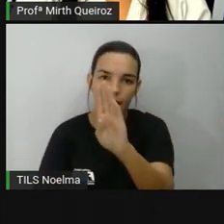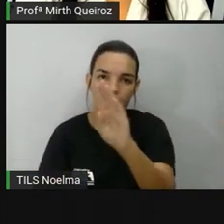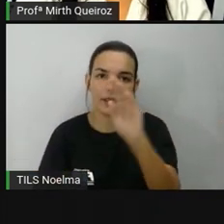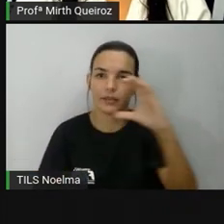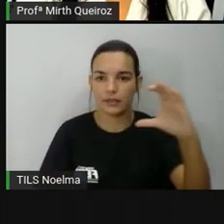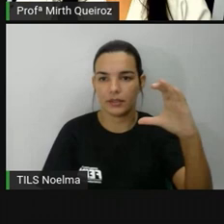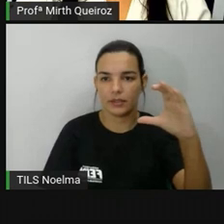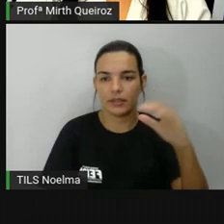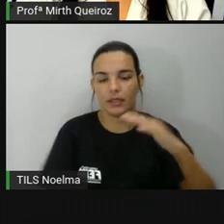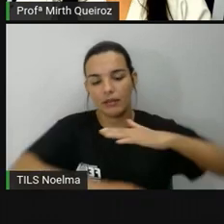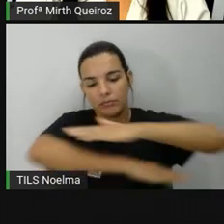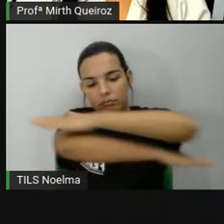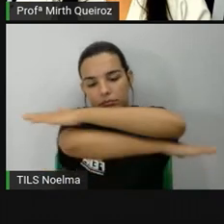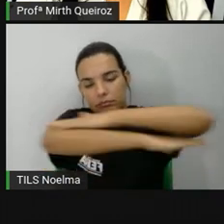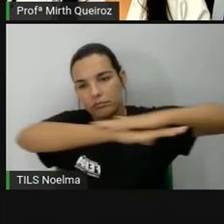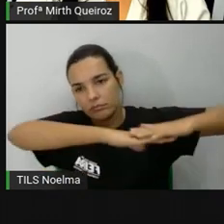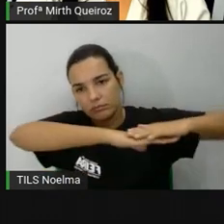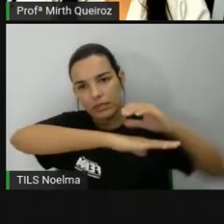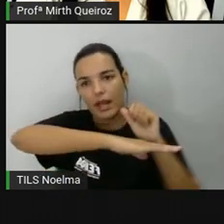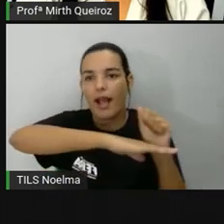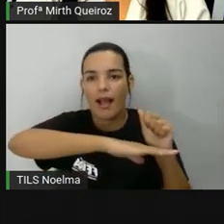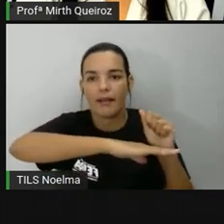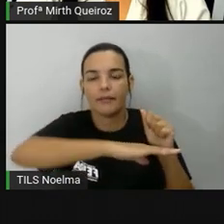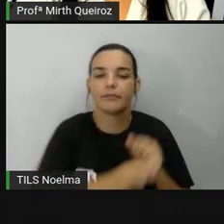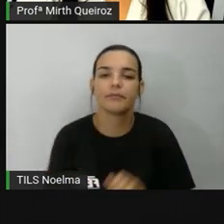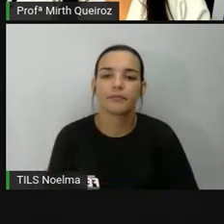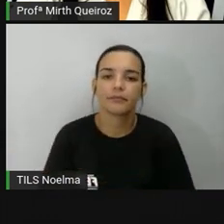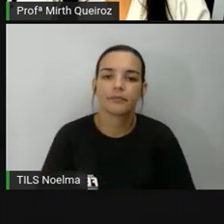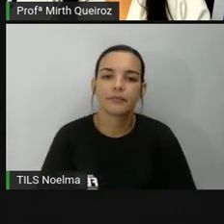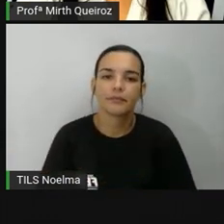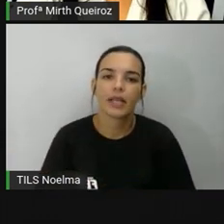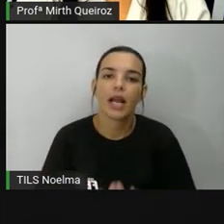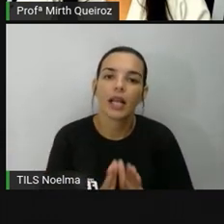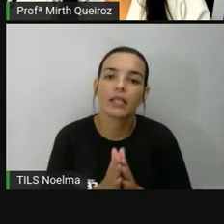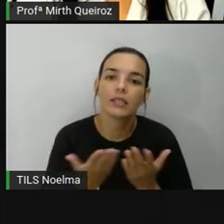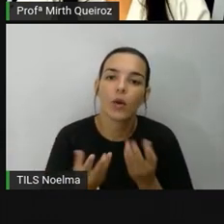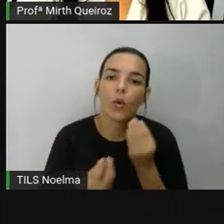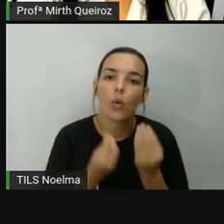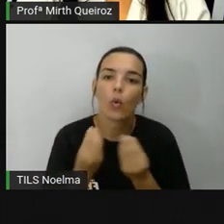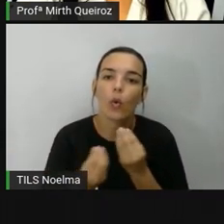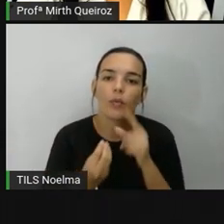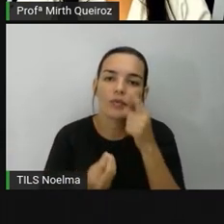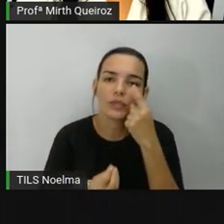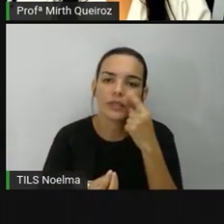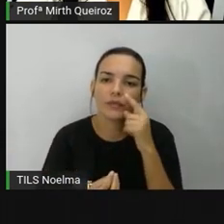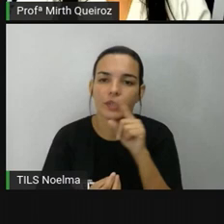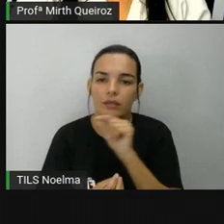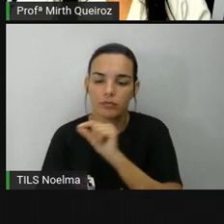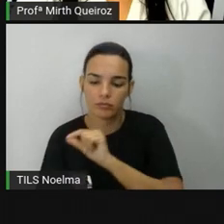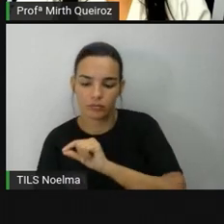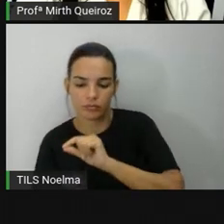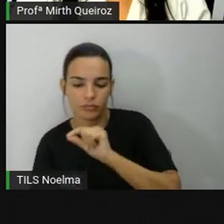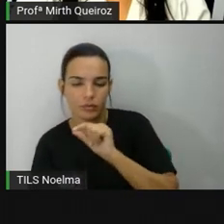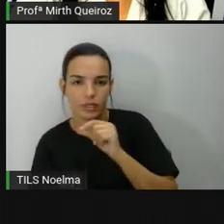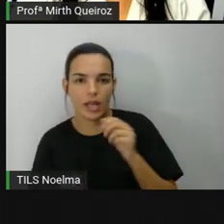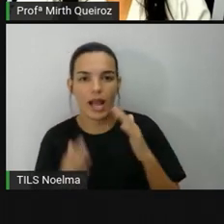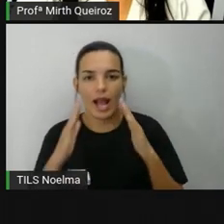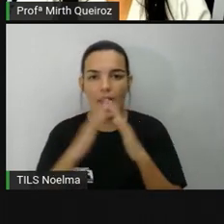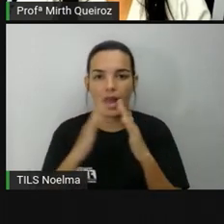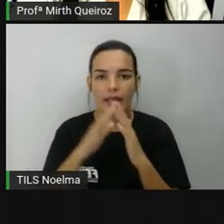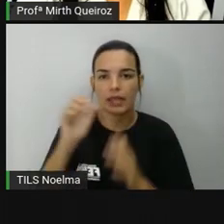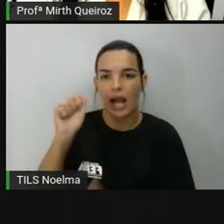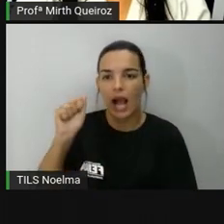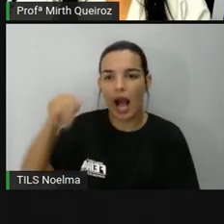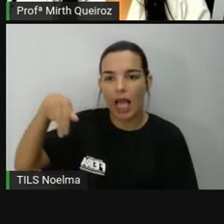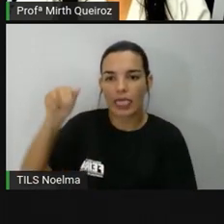C. Como é que vocês descreveriam aí o caminho a ser percorrido por Ana até a casa de Clara? Observem aí, onde é que a casa de